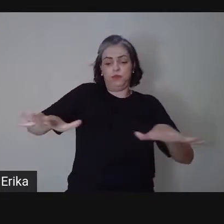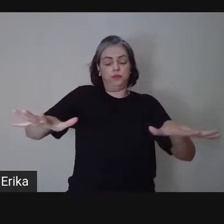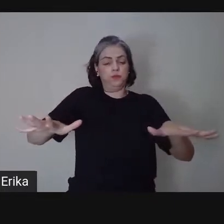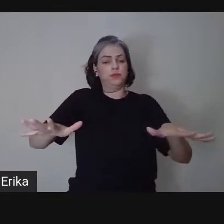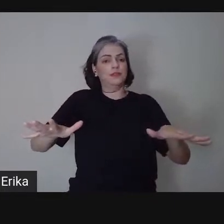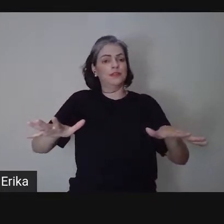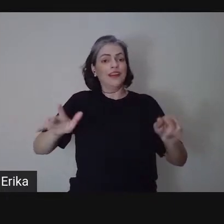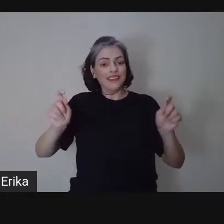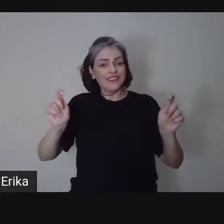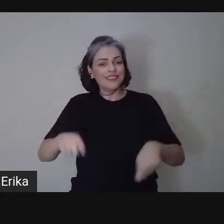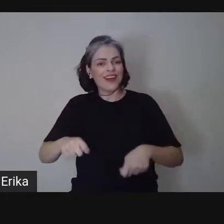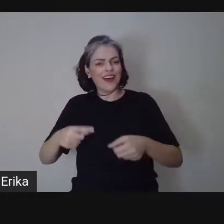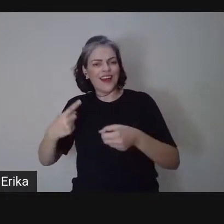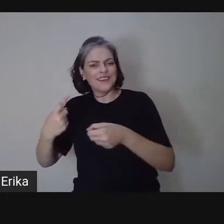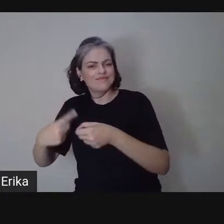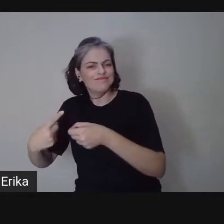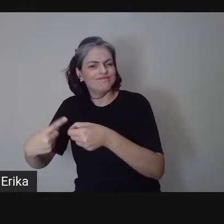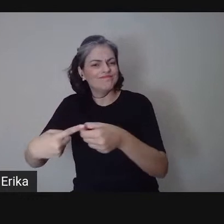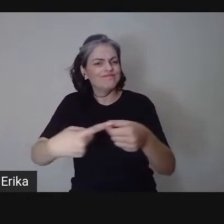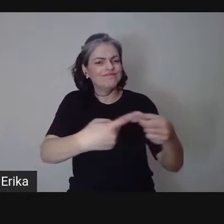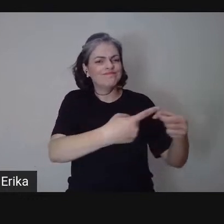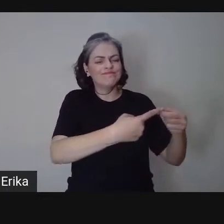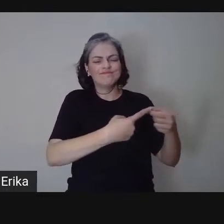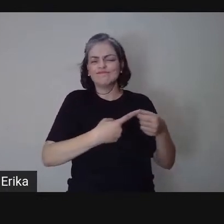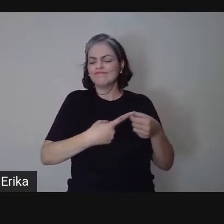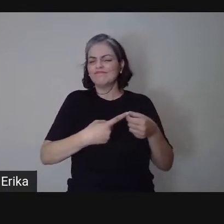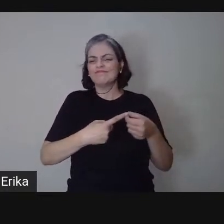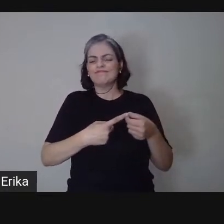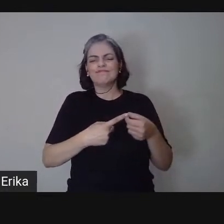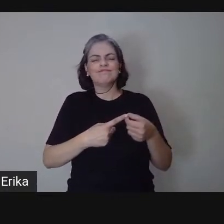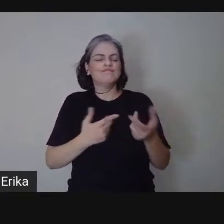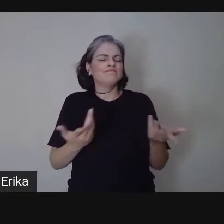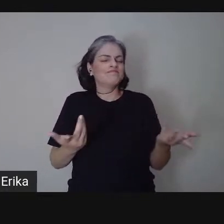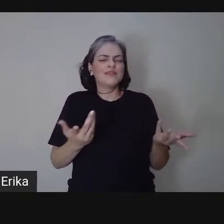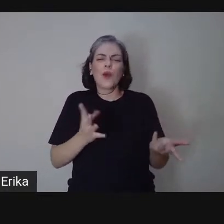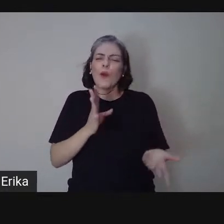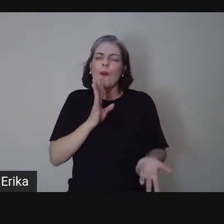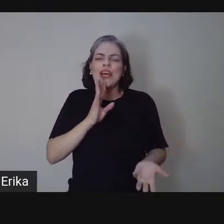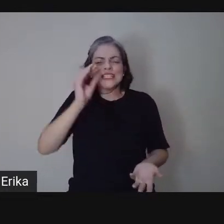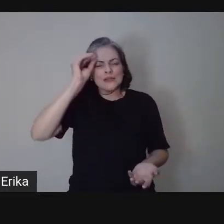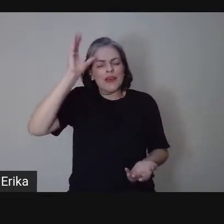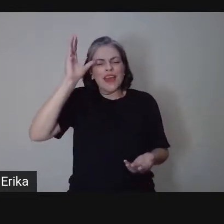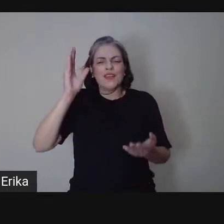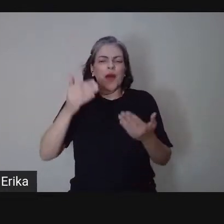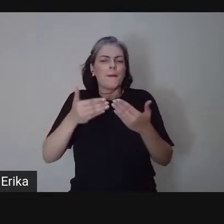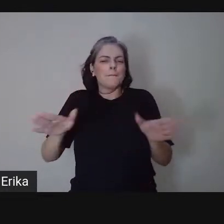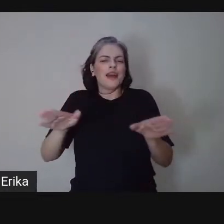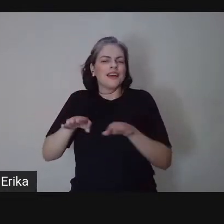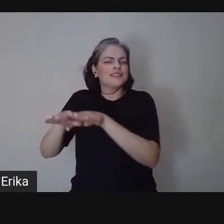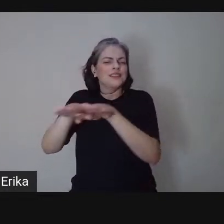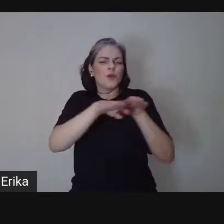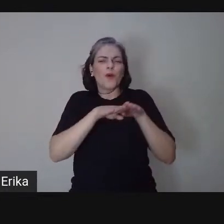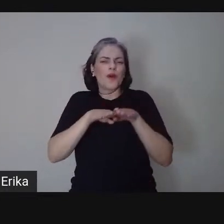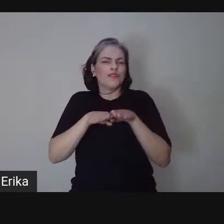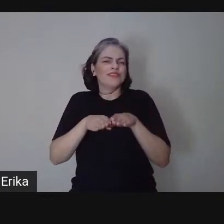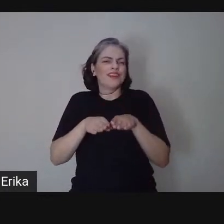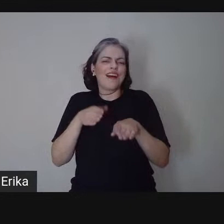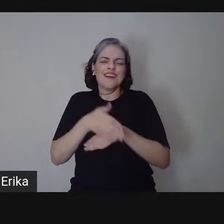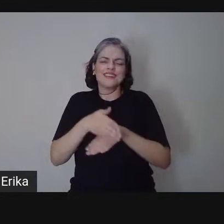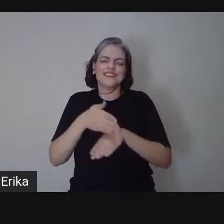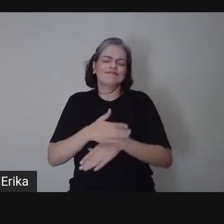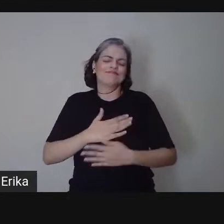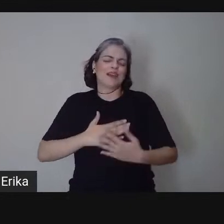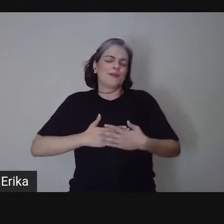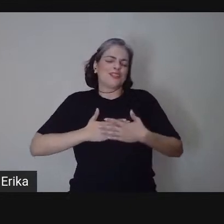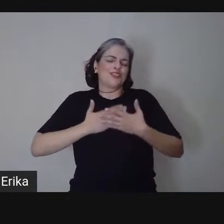interiorização e democratização do conhecimento. então isso para mim foi a grande paixão. A